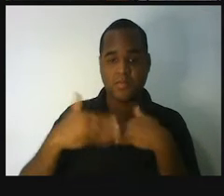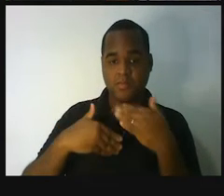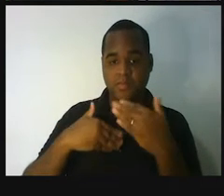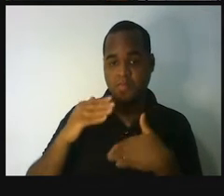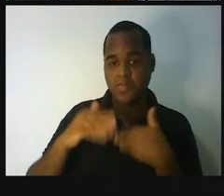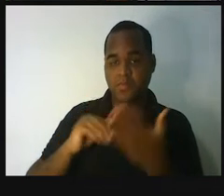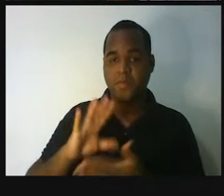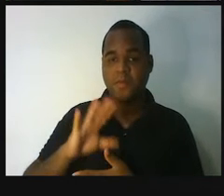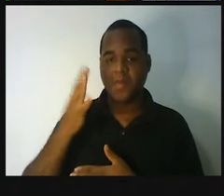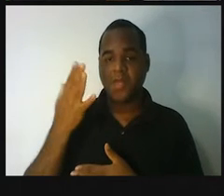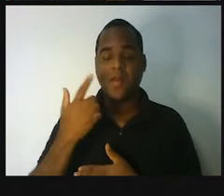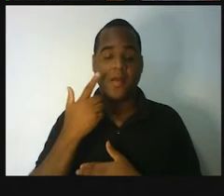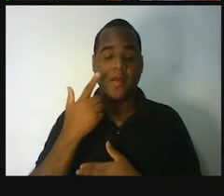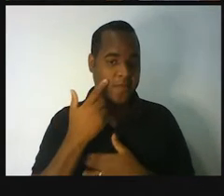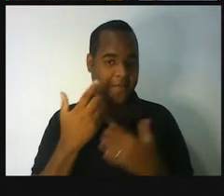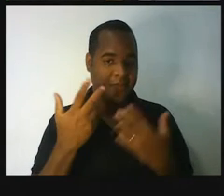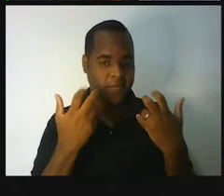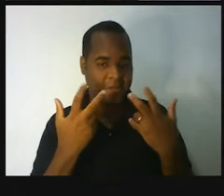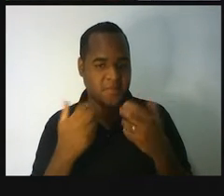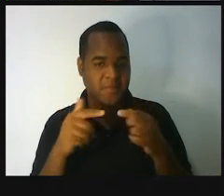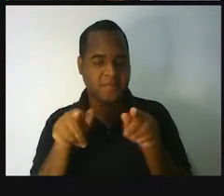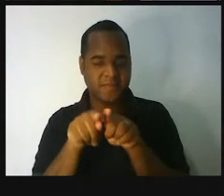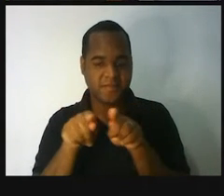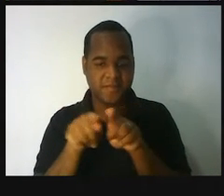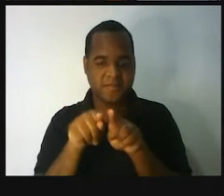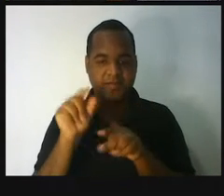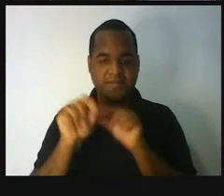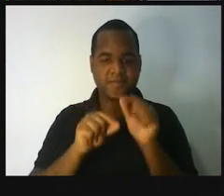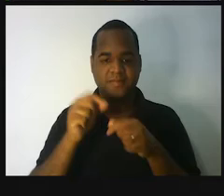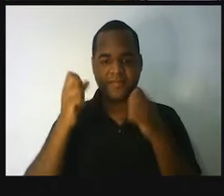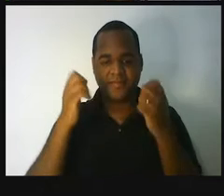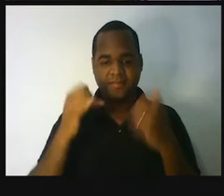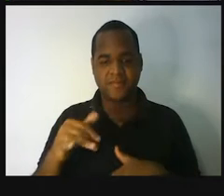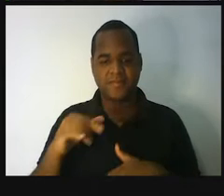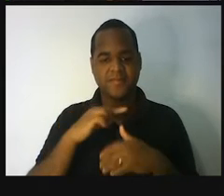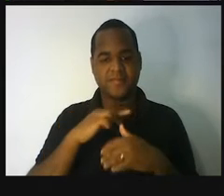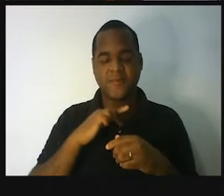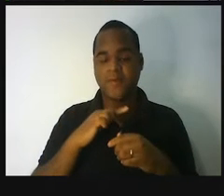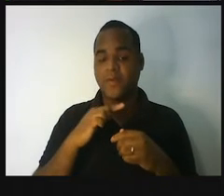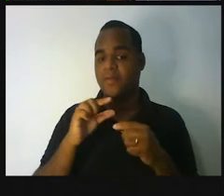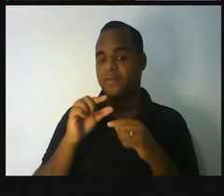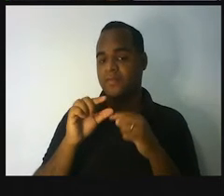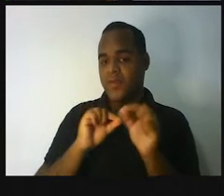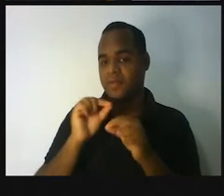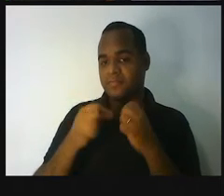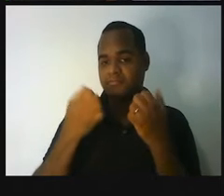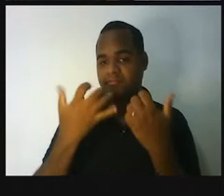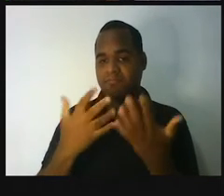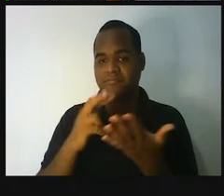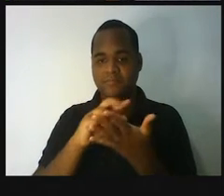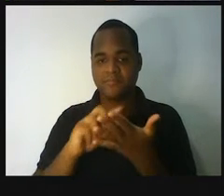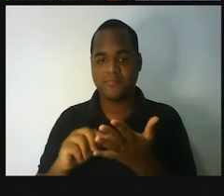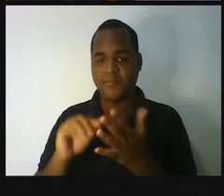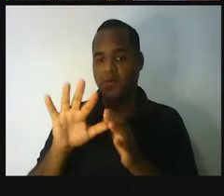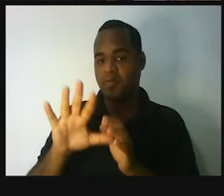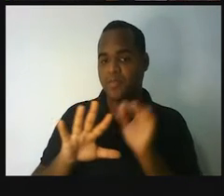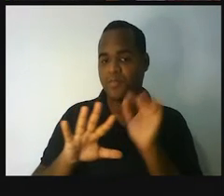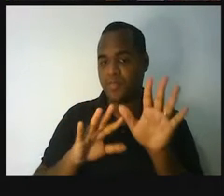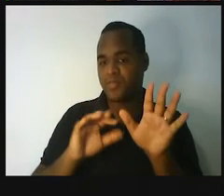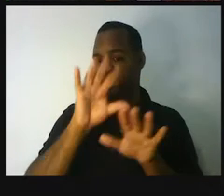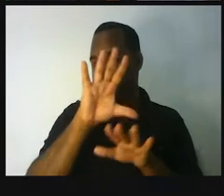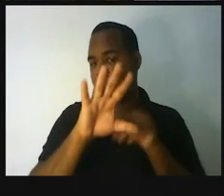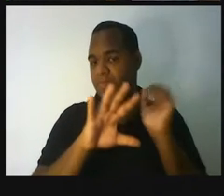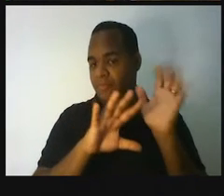A gente viu também que é possível a gente usar membros do nosso corpo para poder medir. O palmo é uma medida